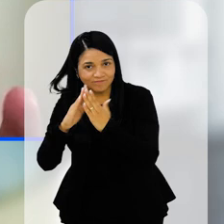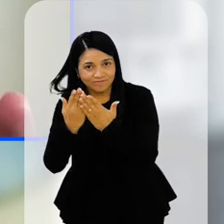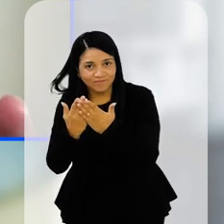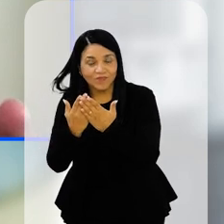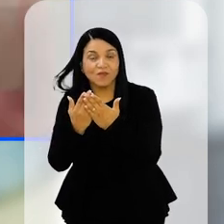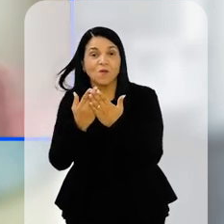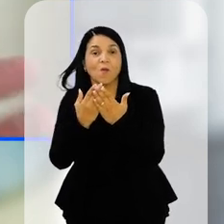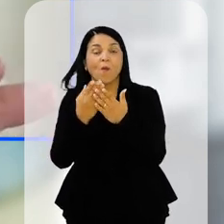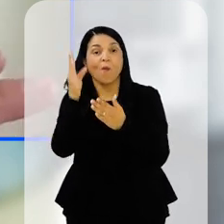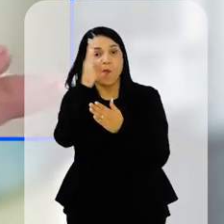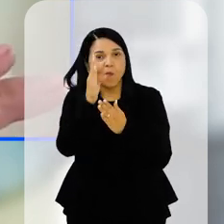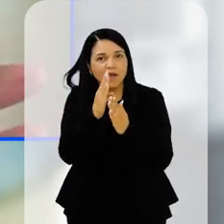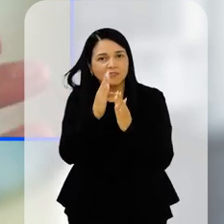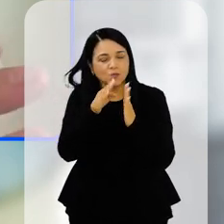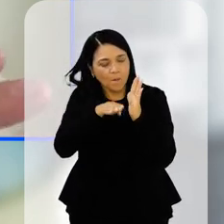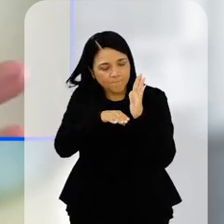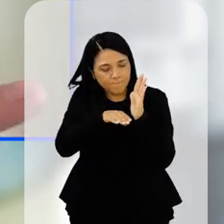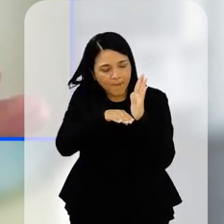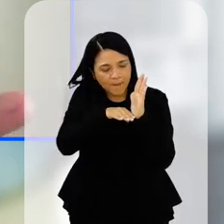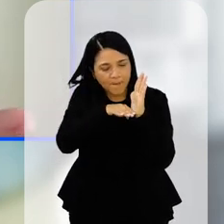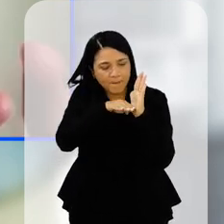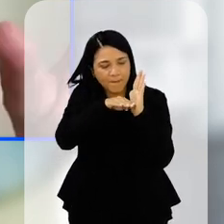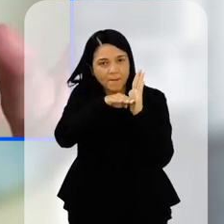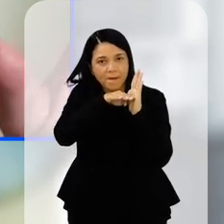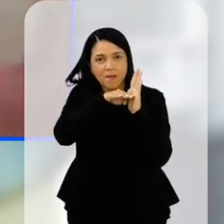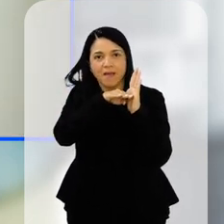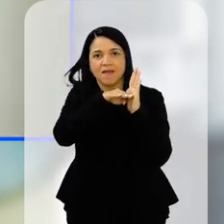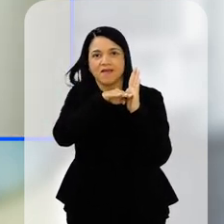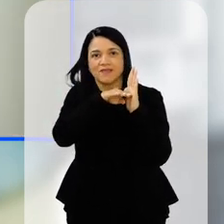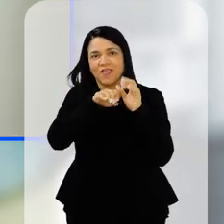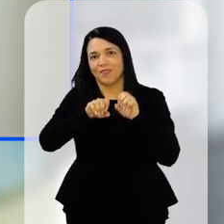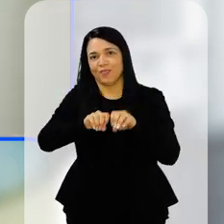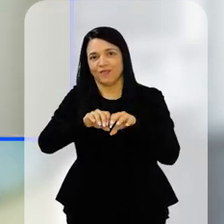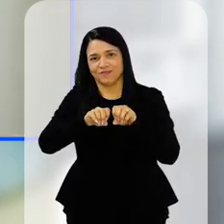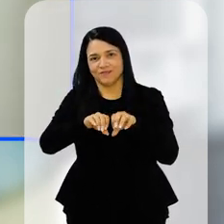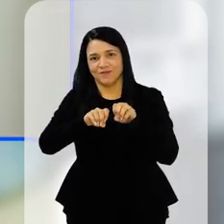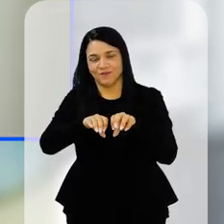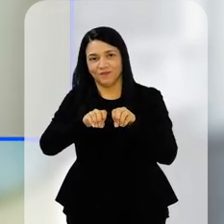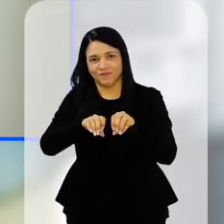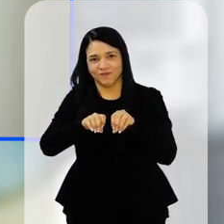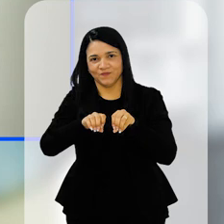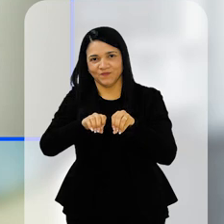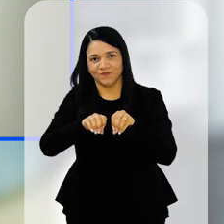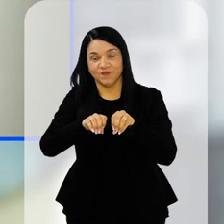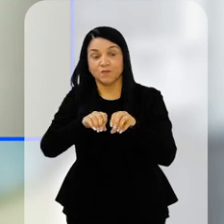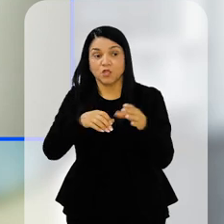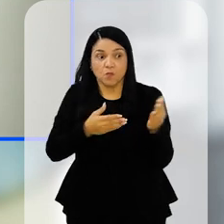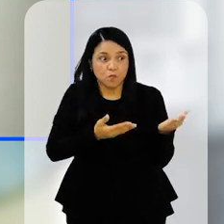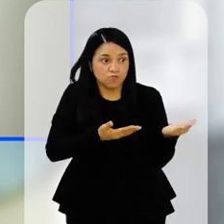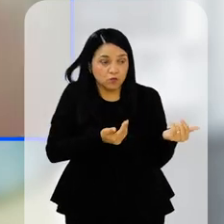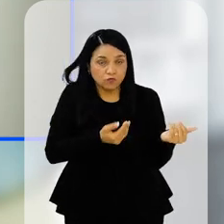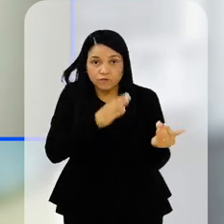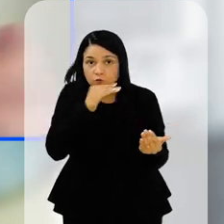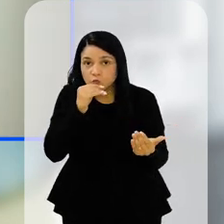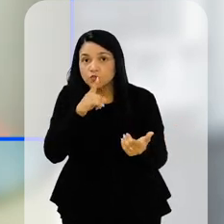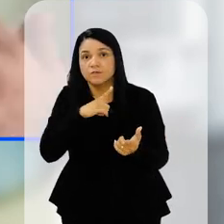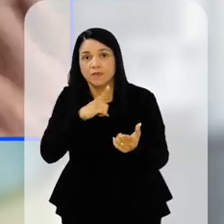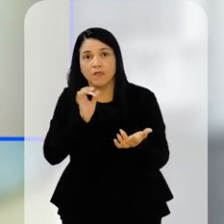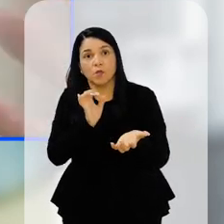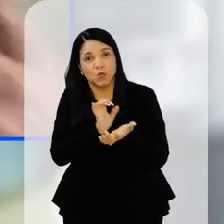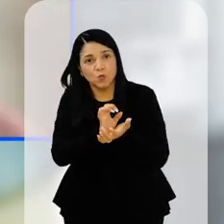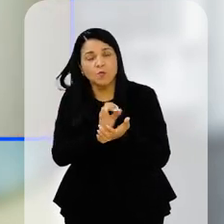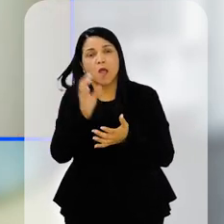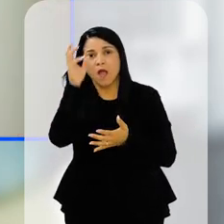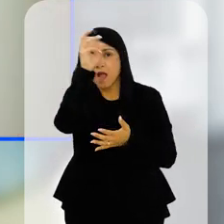péssimas posições que ocupa no ranking mundial para posições ótimas, porque a gente tem uma juventude vibrante que pode